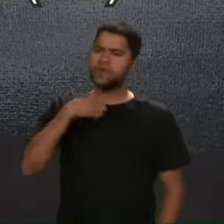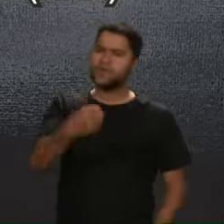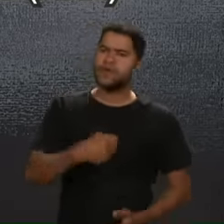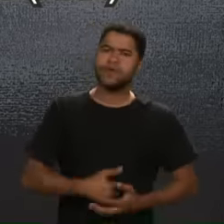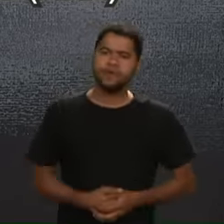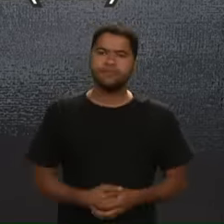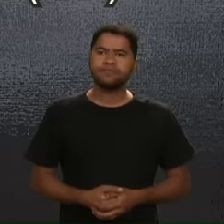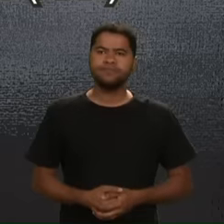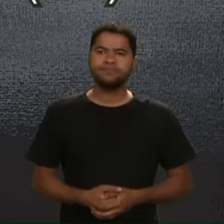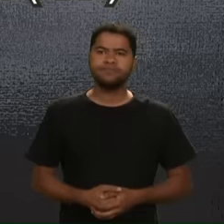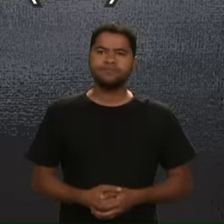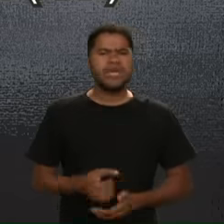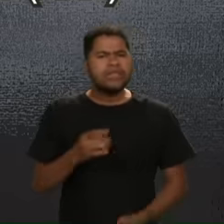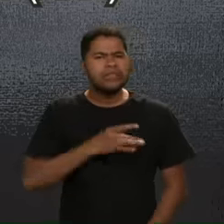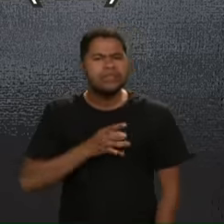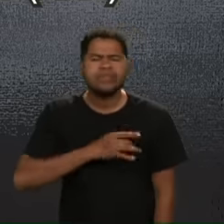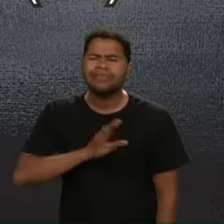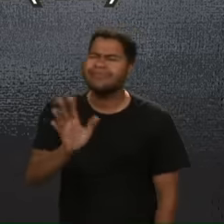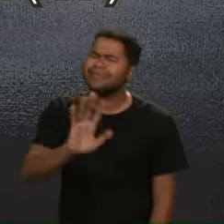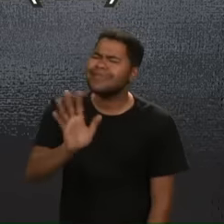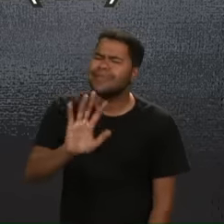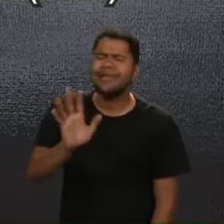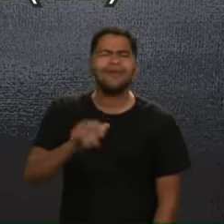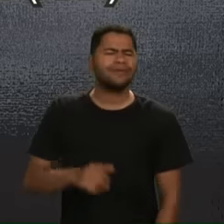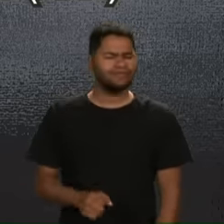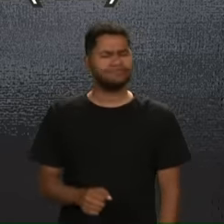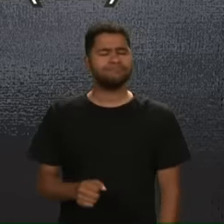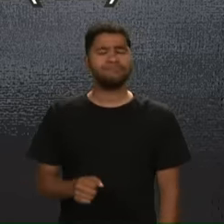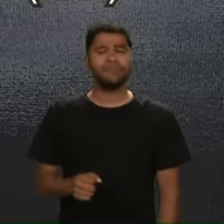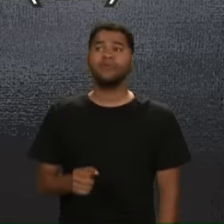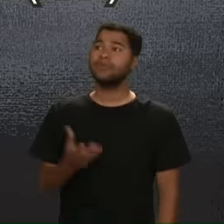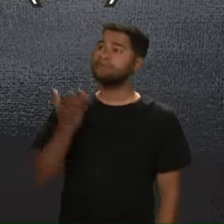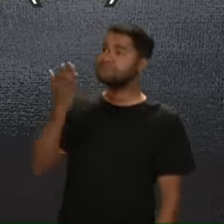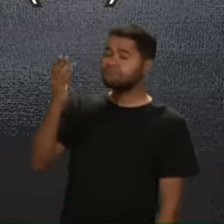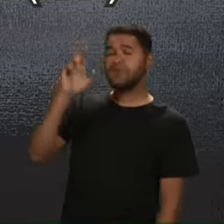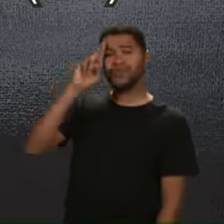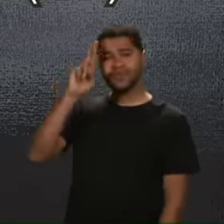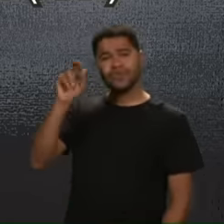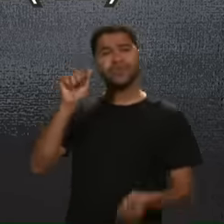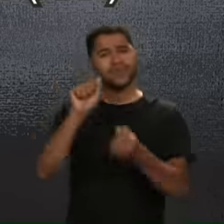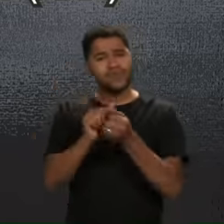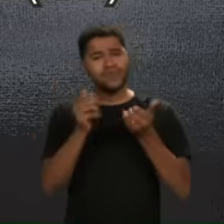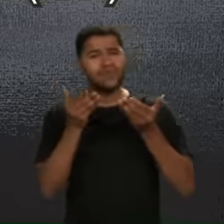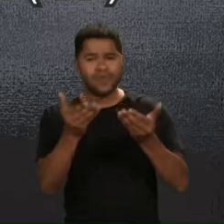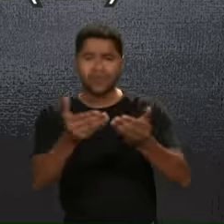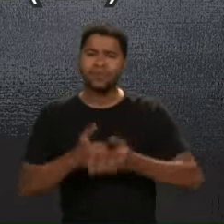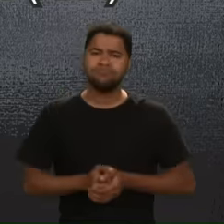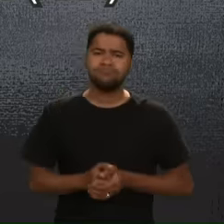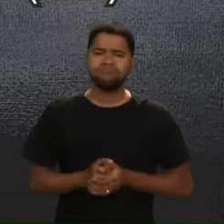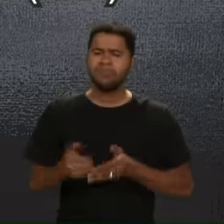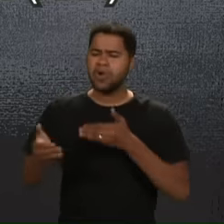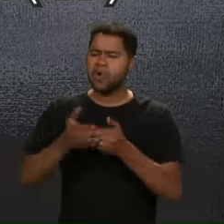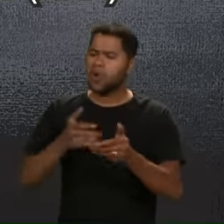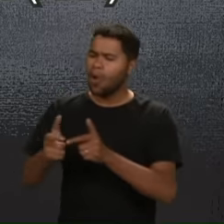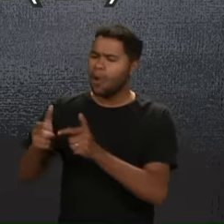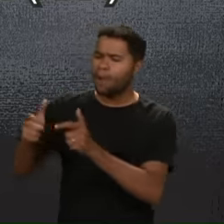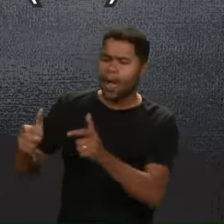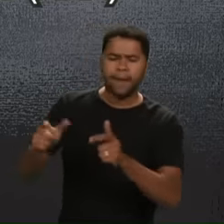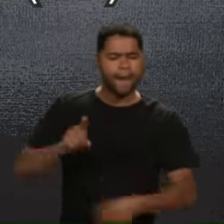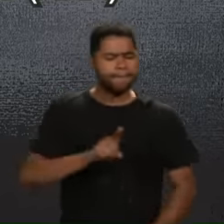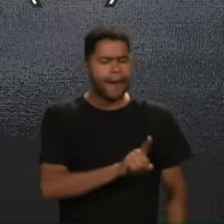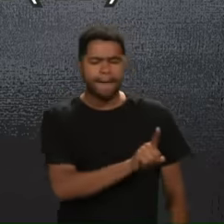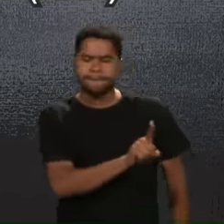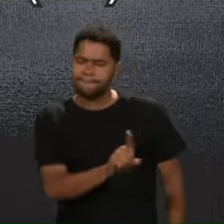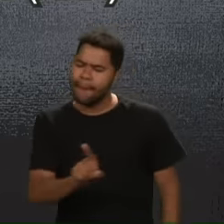Não temas Nem te espantes Porque o Senhor Teu Deus É contigo Por onde Quer